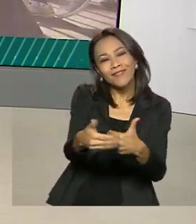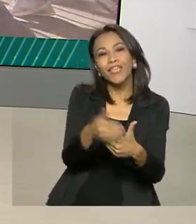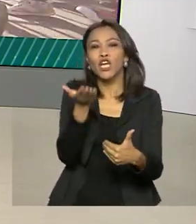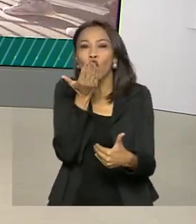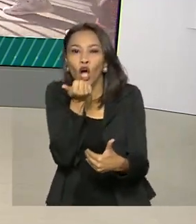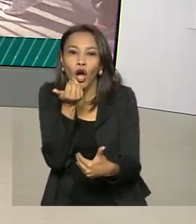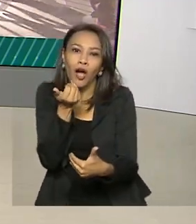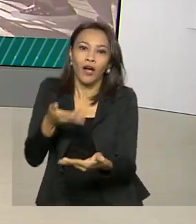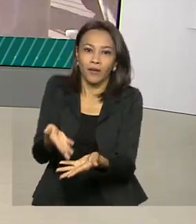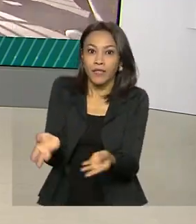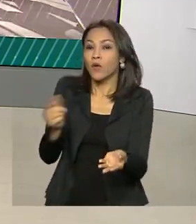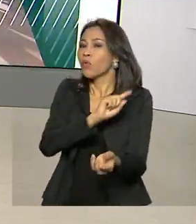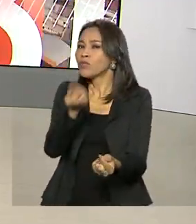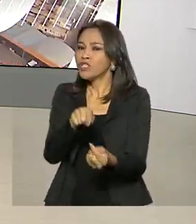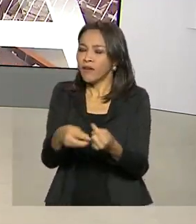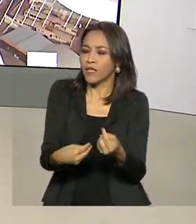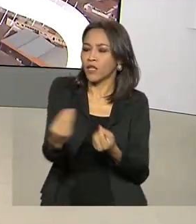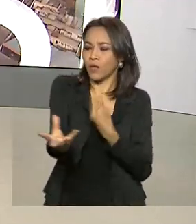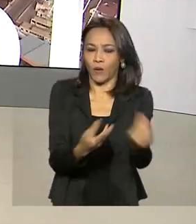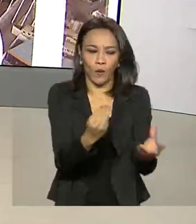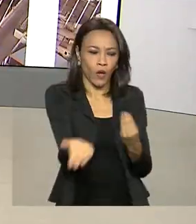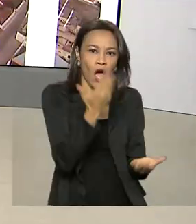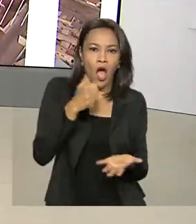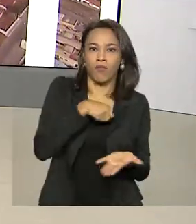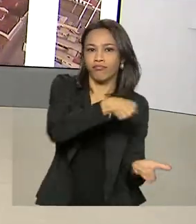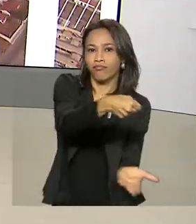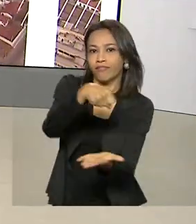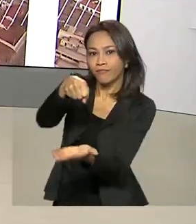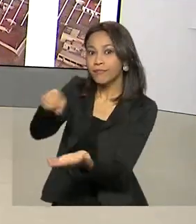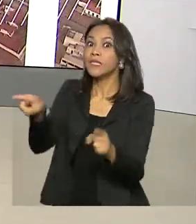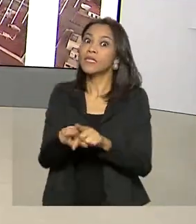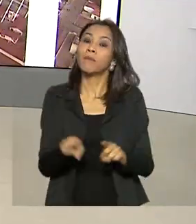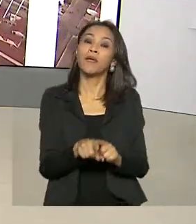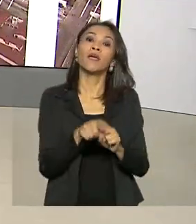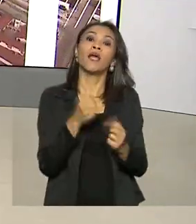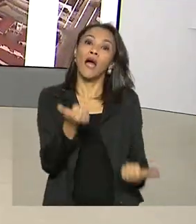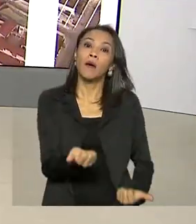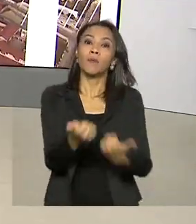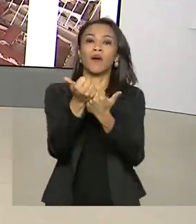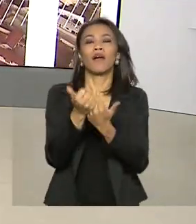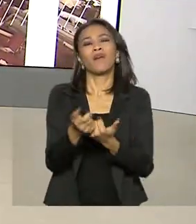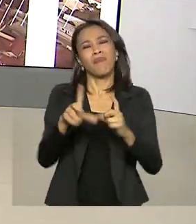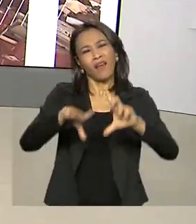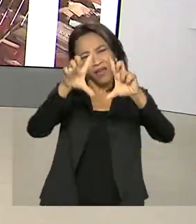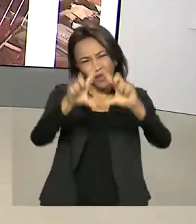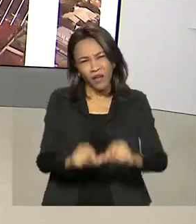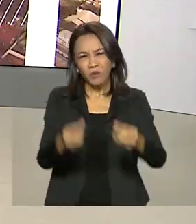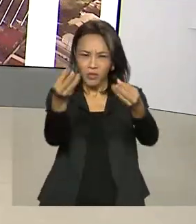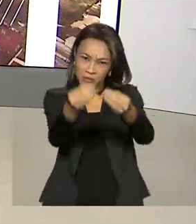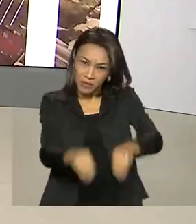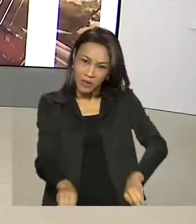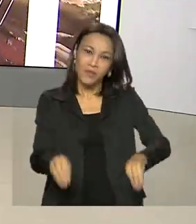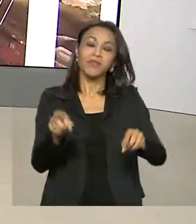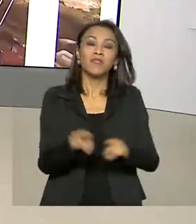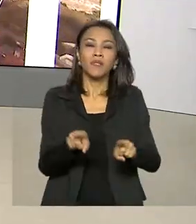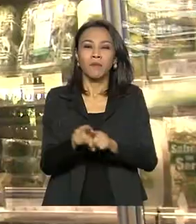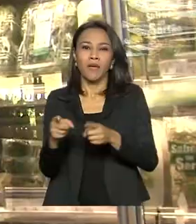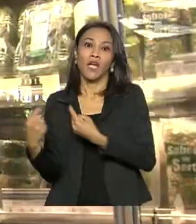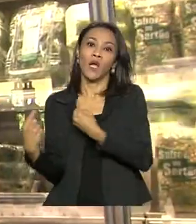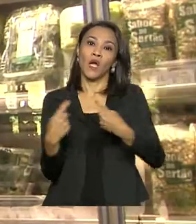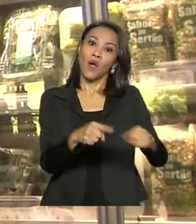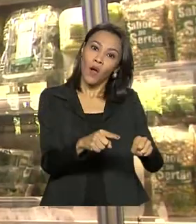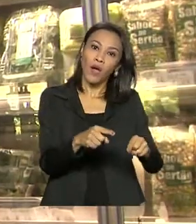incentivar a doação de alimentos, contribuir para a redução da perda e desperdício e também ajudar no combate à fome.